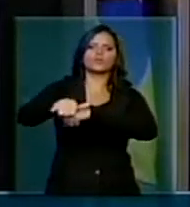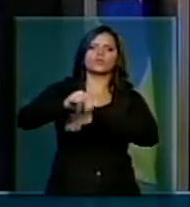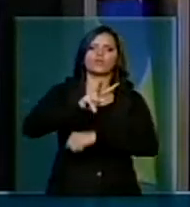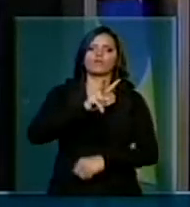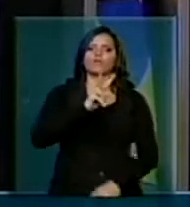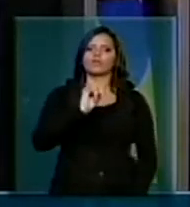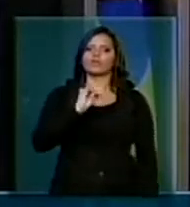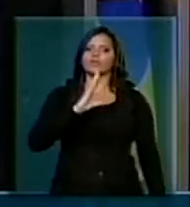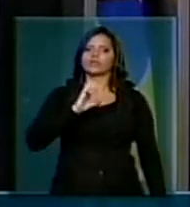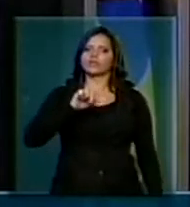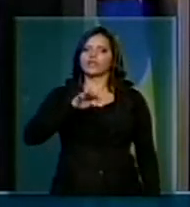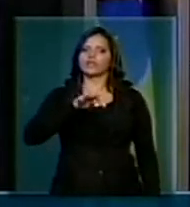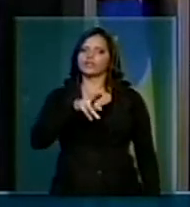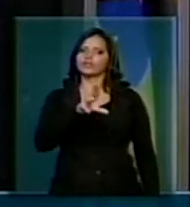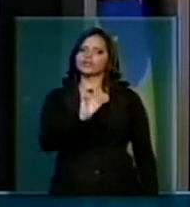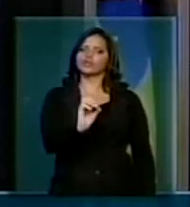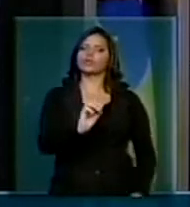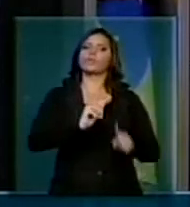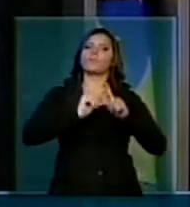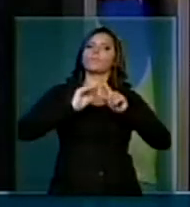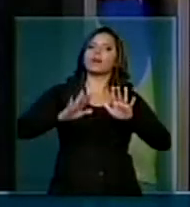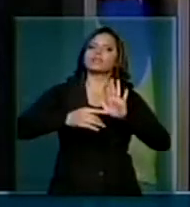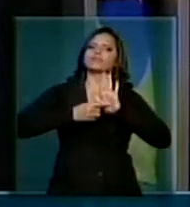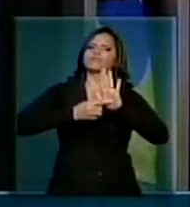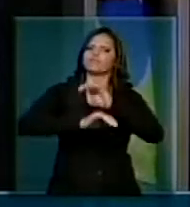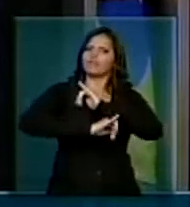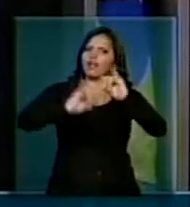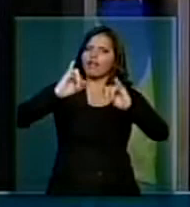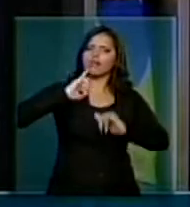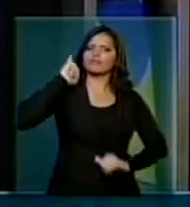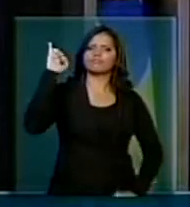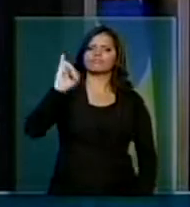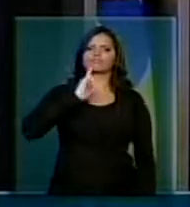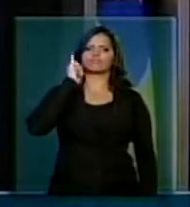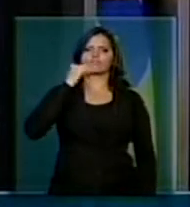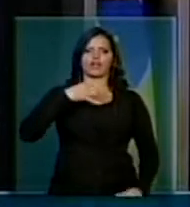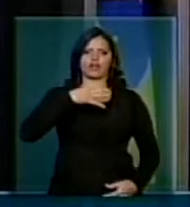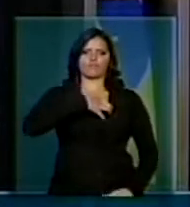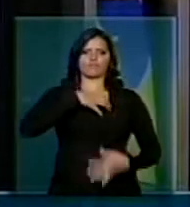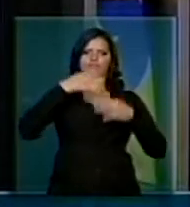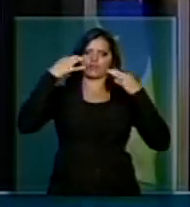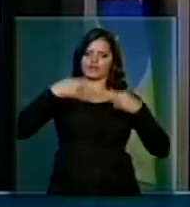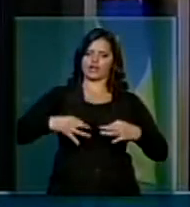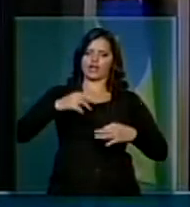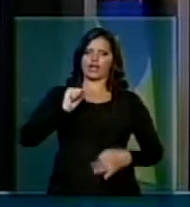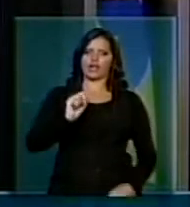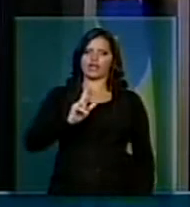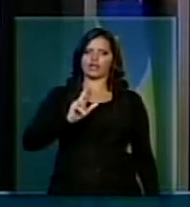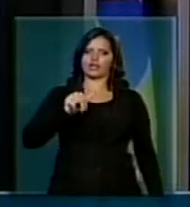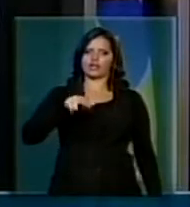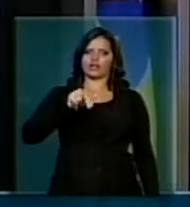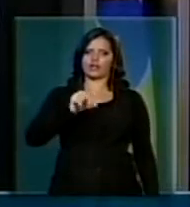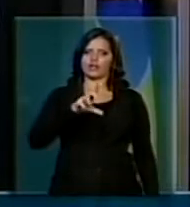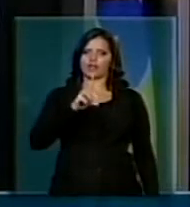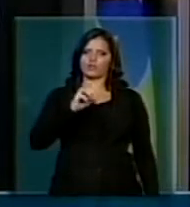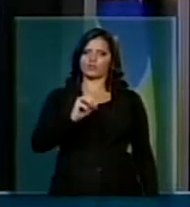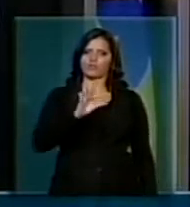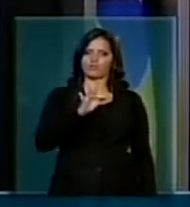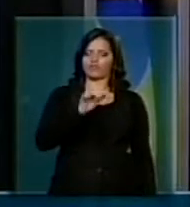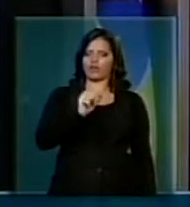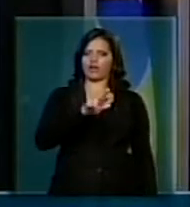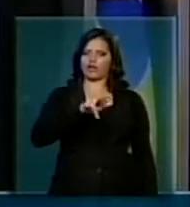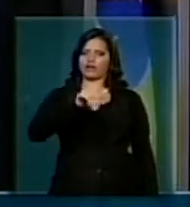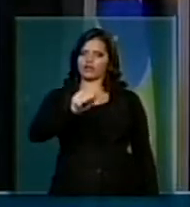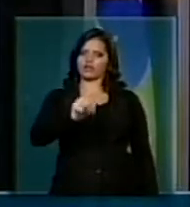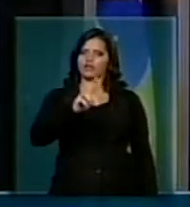Vicentinho. Mas ressaltar, sobretudo, a postura do colega Arnaldo Faria de Sá, que convocou essa